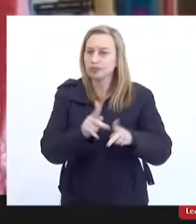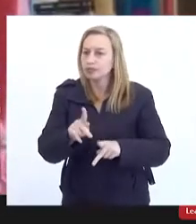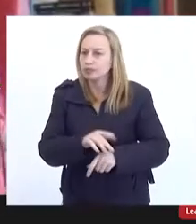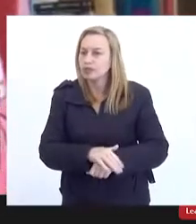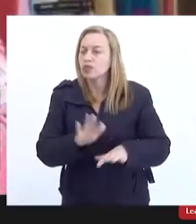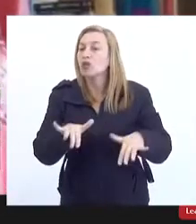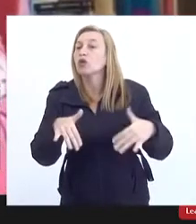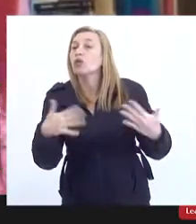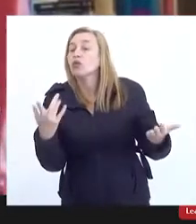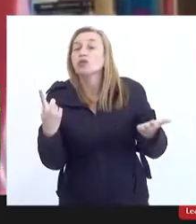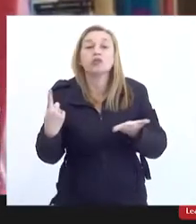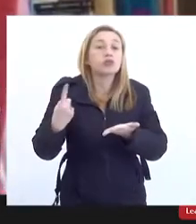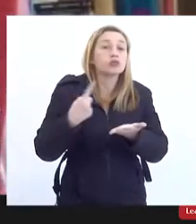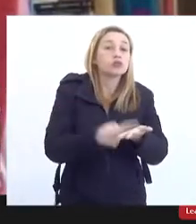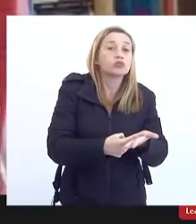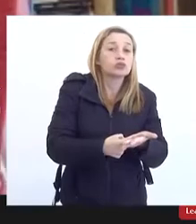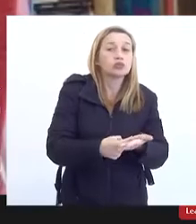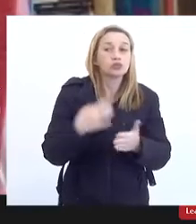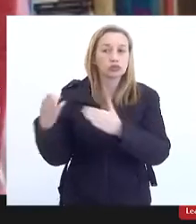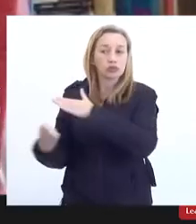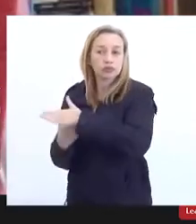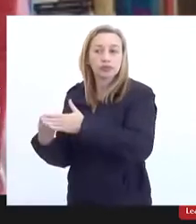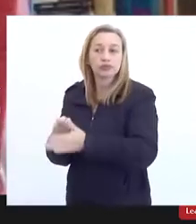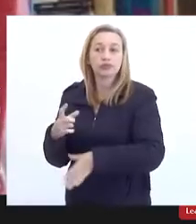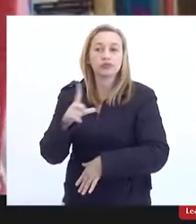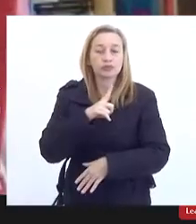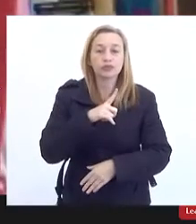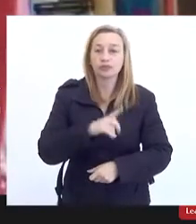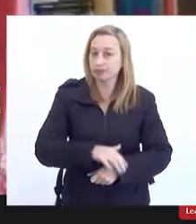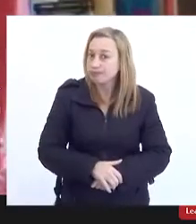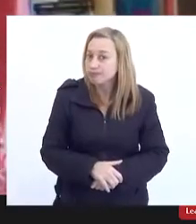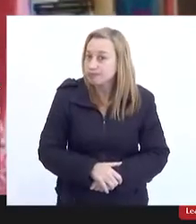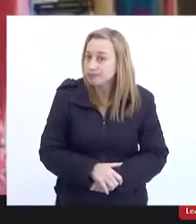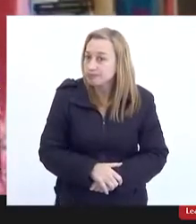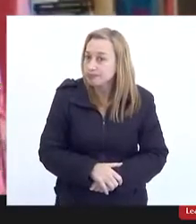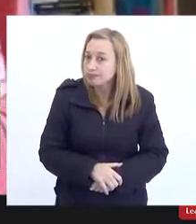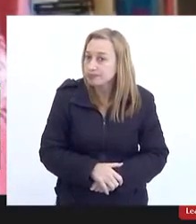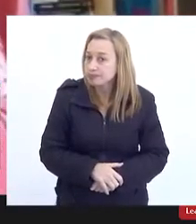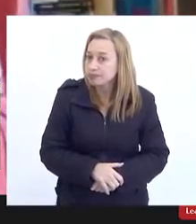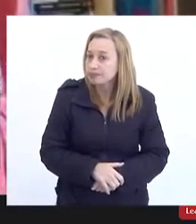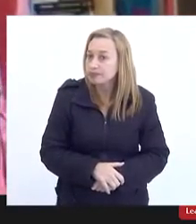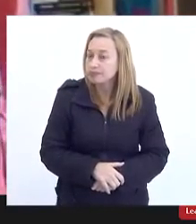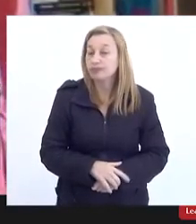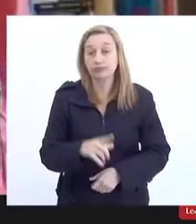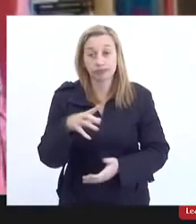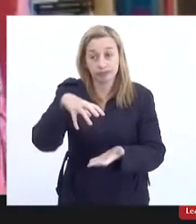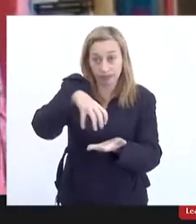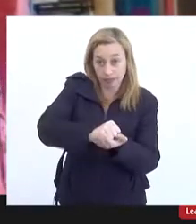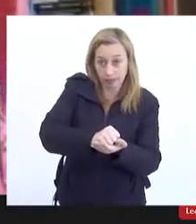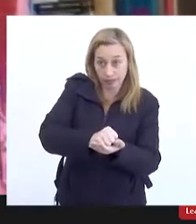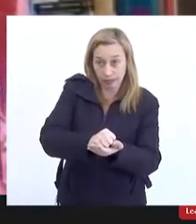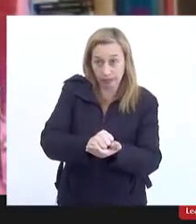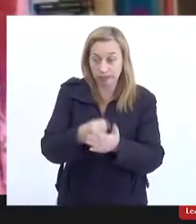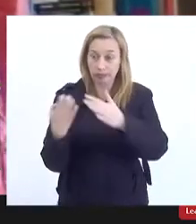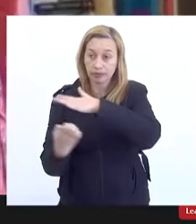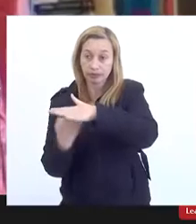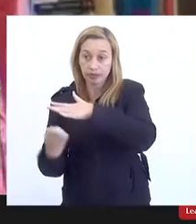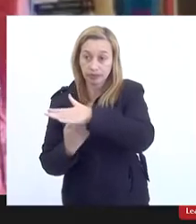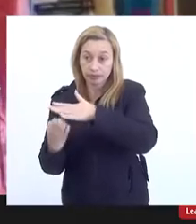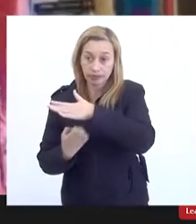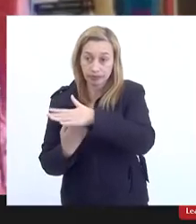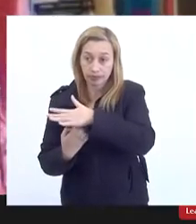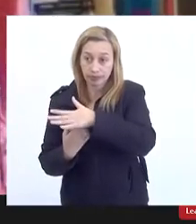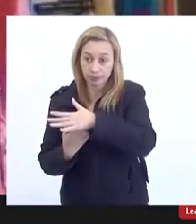Quais são os compromissos que essa empresa vai assumir com a população? Nós temos registros de empresas que assumiram e depois